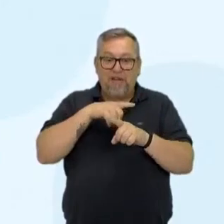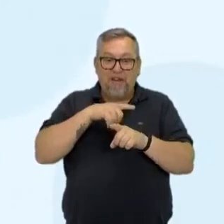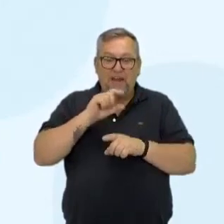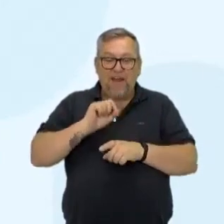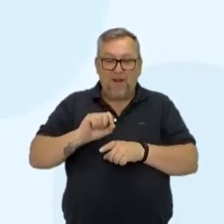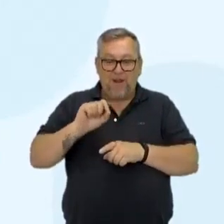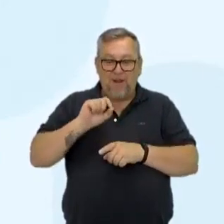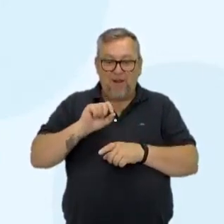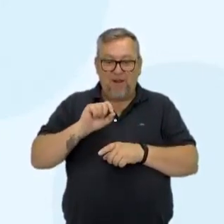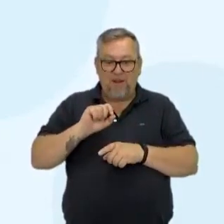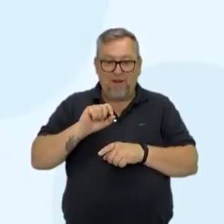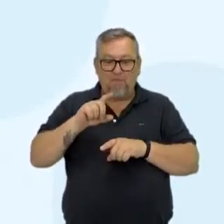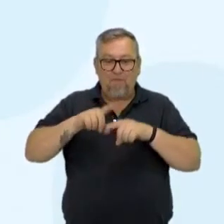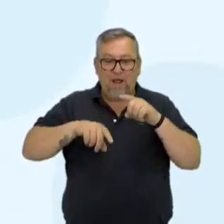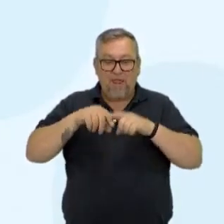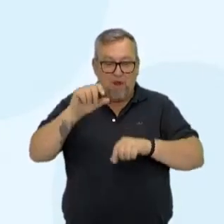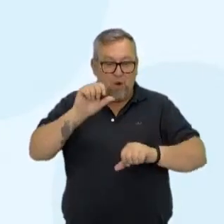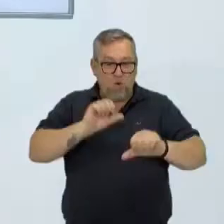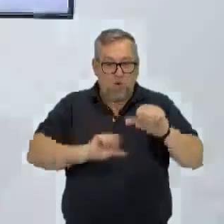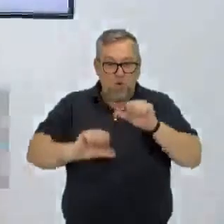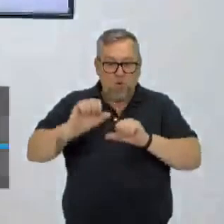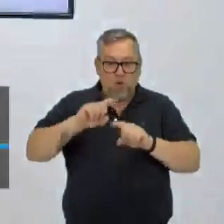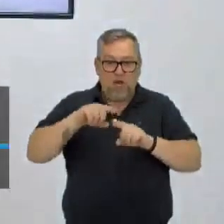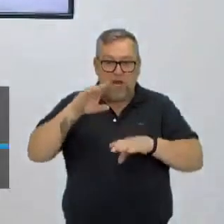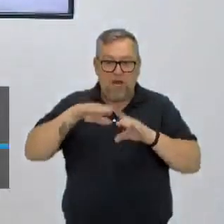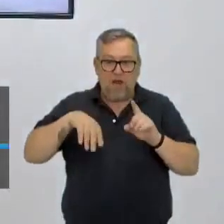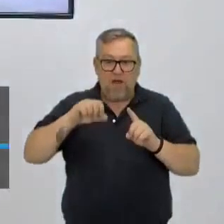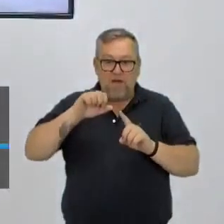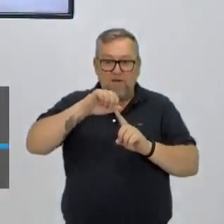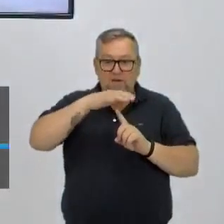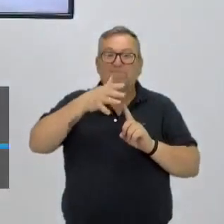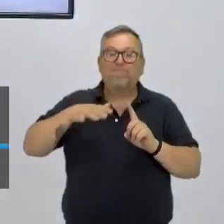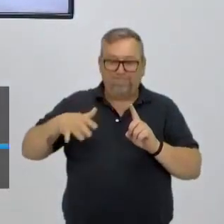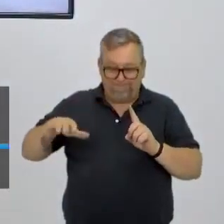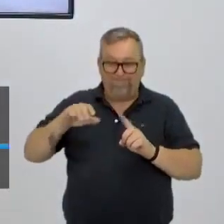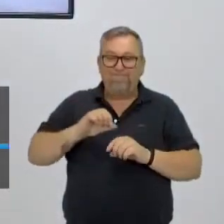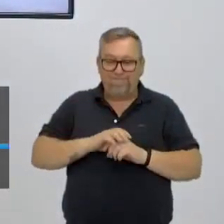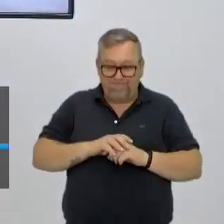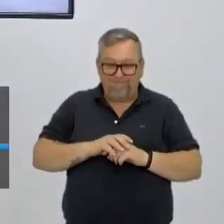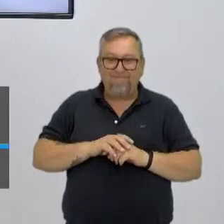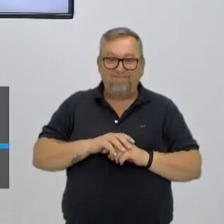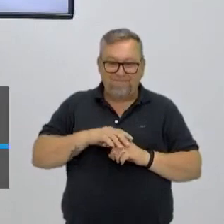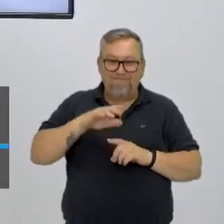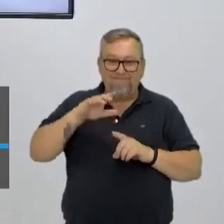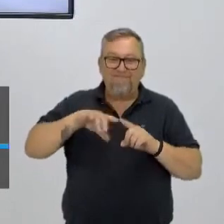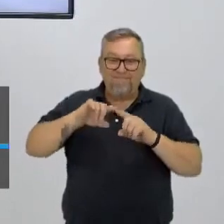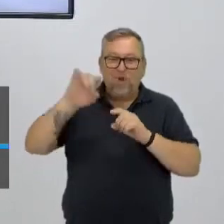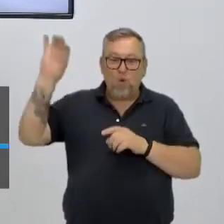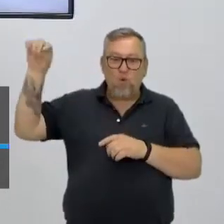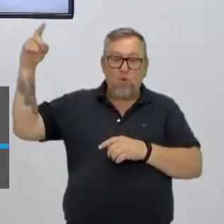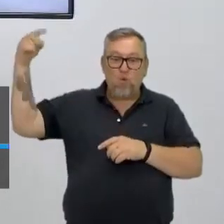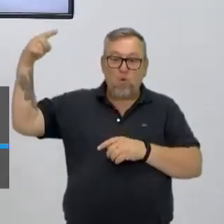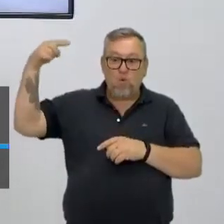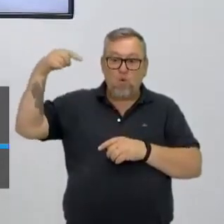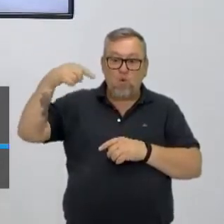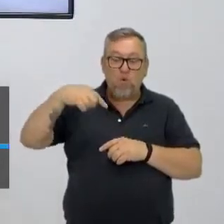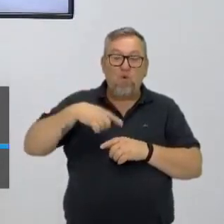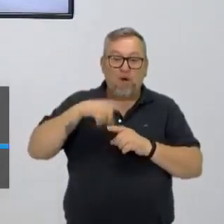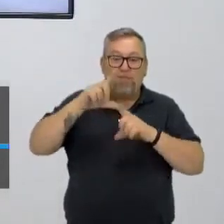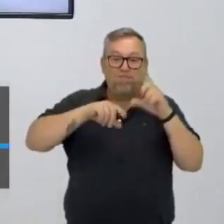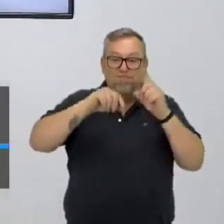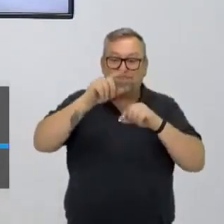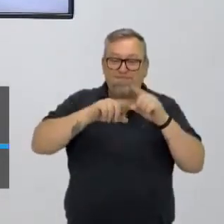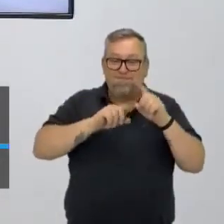trocas de matéria. Às vezes caem umas coisas aqui na nossa cabeça, né, Sidney? Meteoro, uns negócios, estrela cadente,